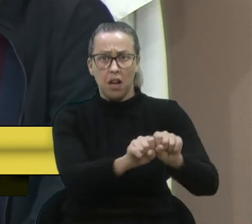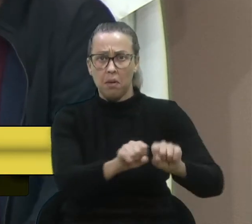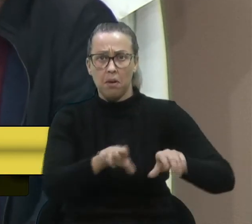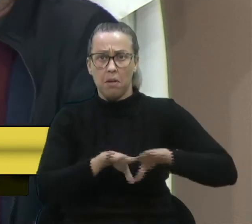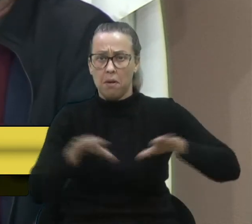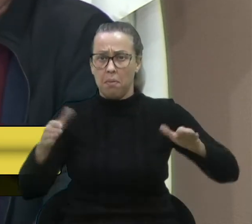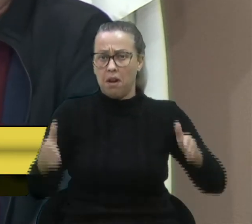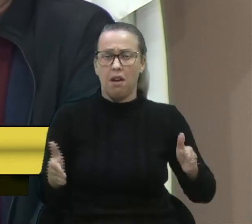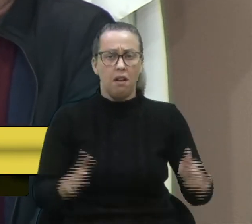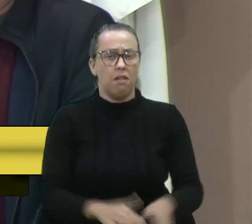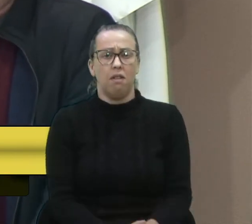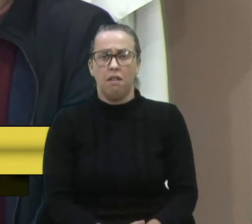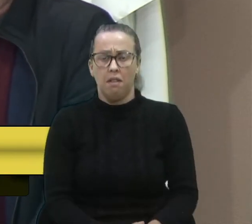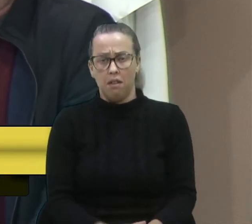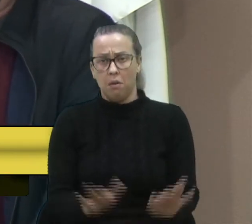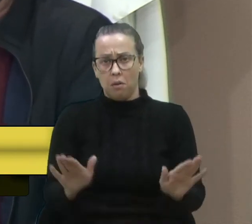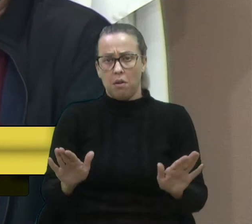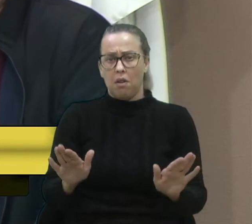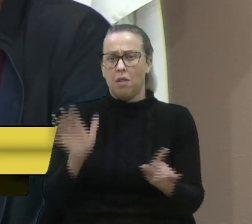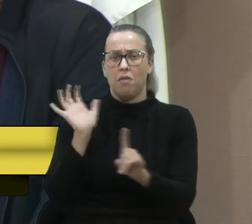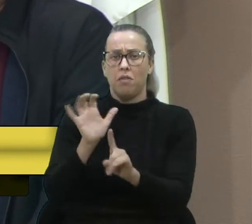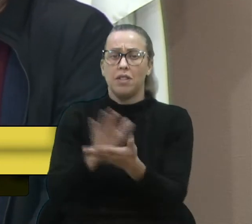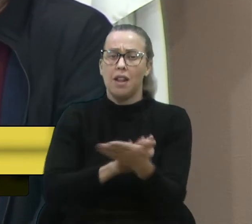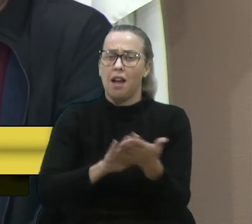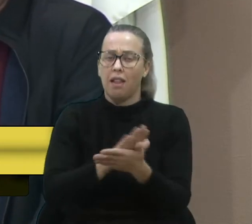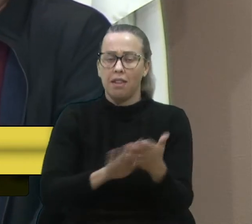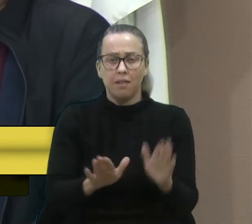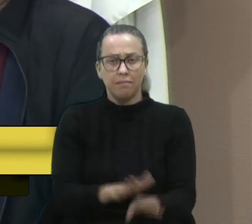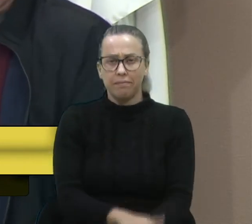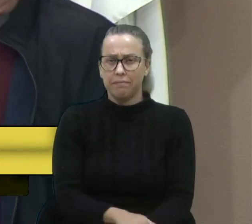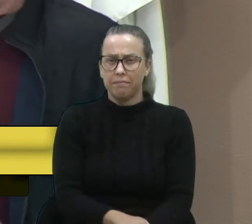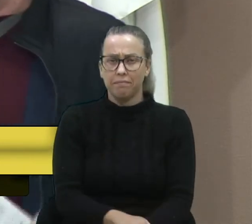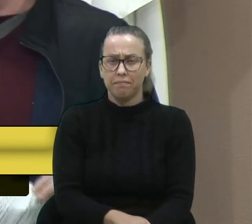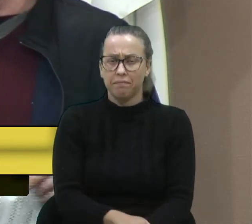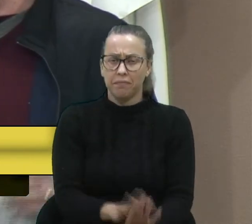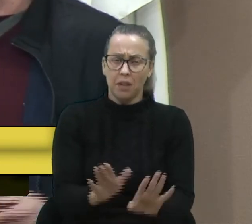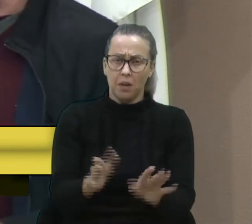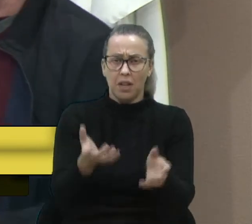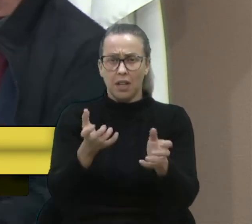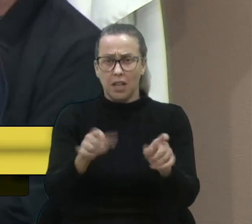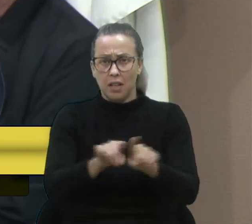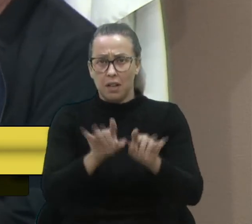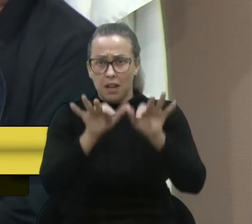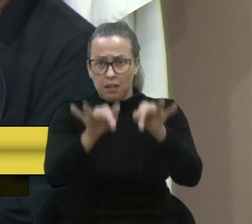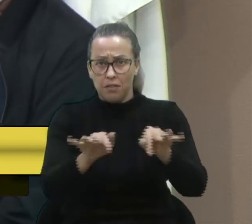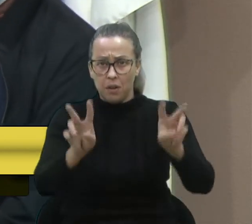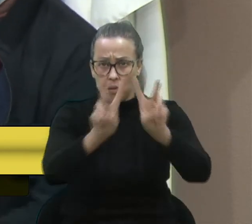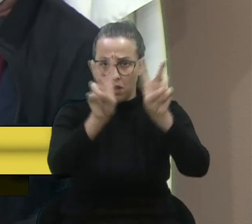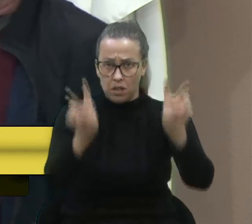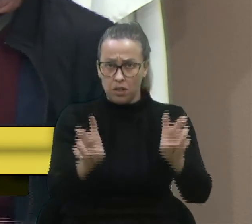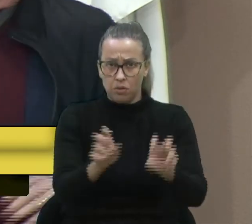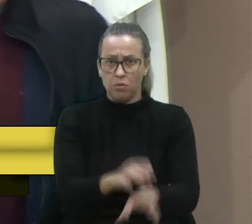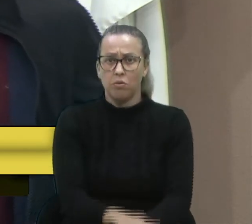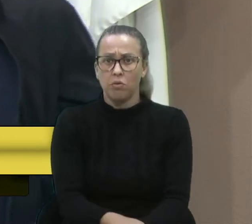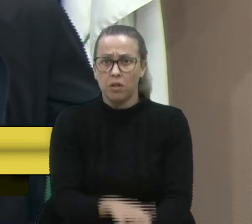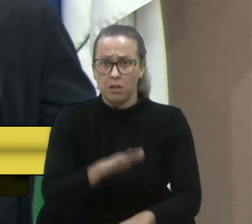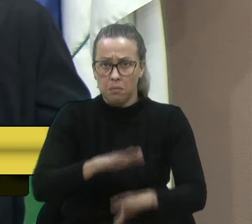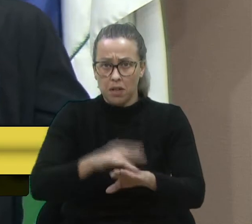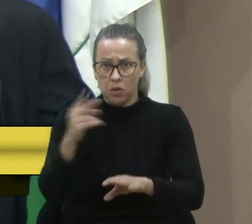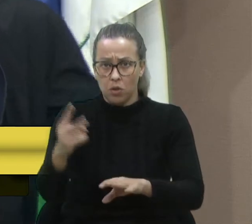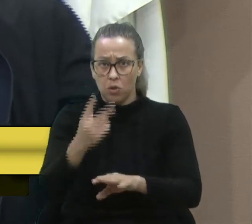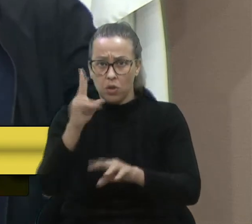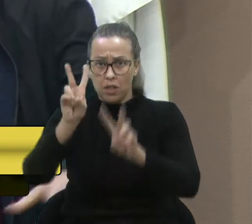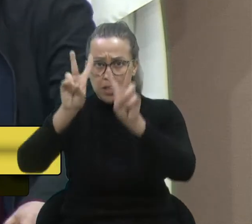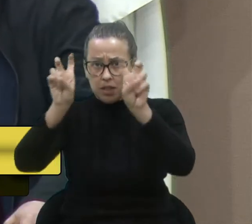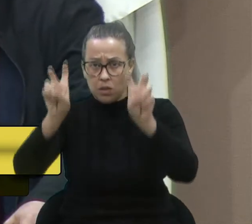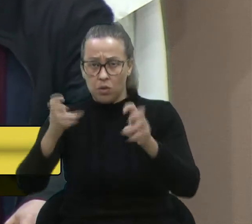bancada. Então, assim, sinceramente, eu acho que não influenciei nada. Então, gostaria de terminar esse assunto e mais dois assuntos que eu